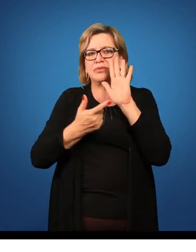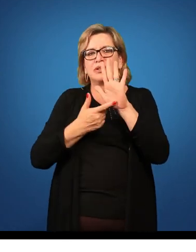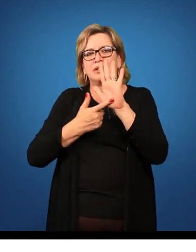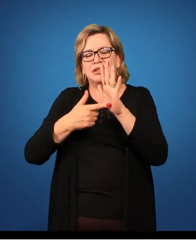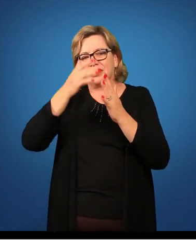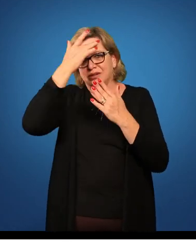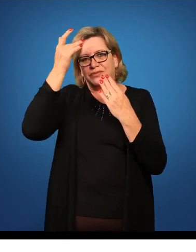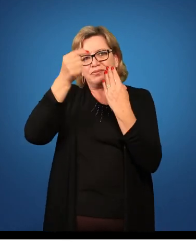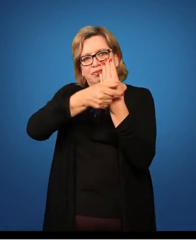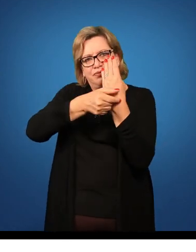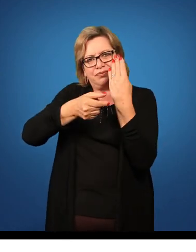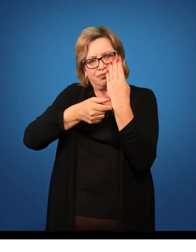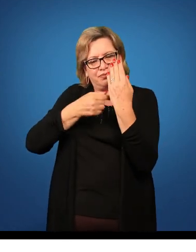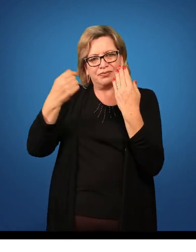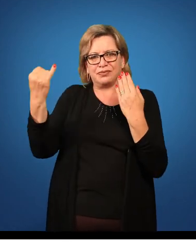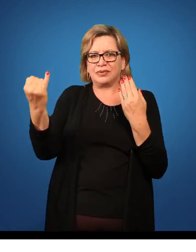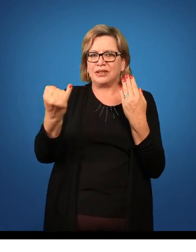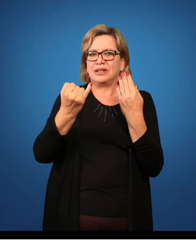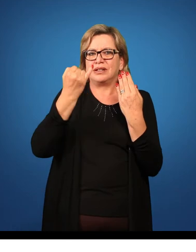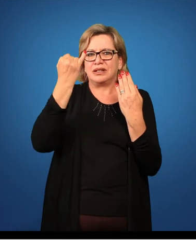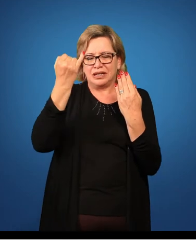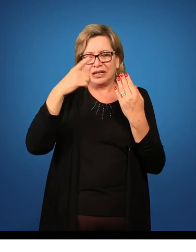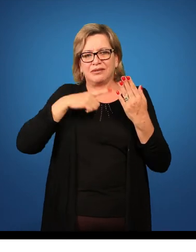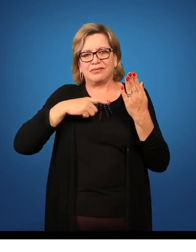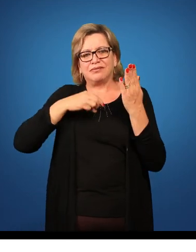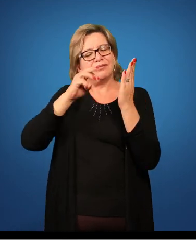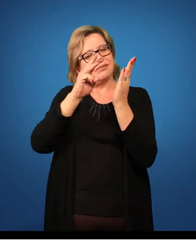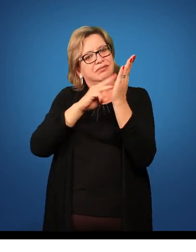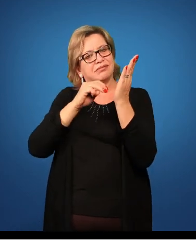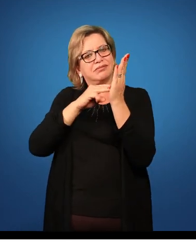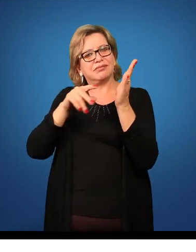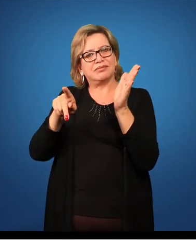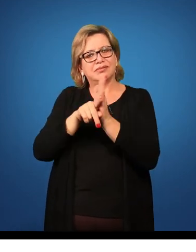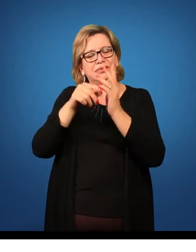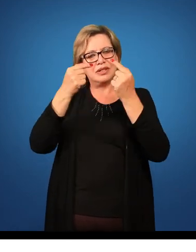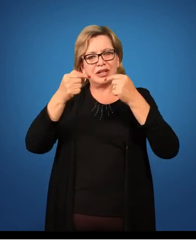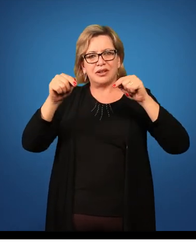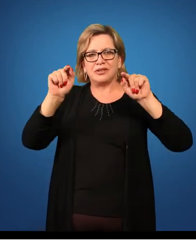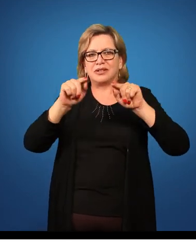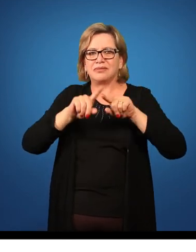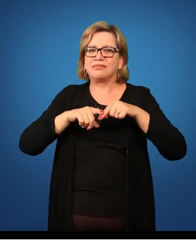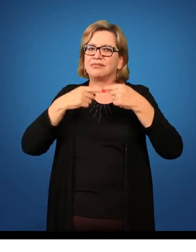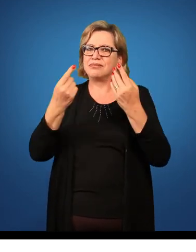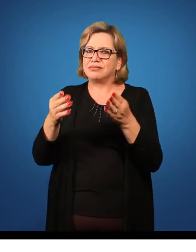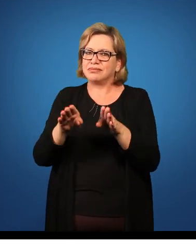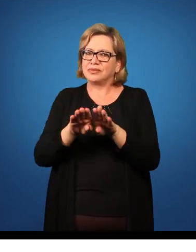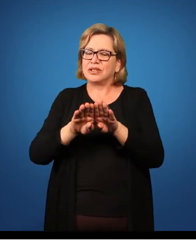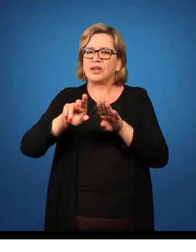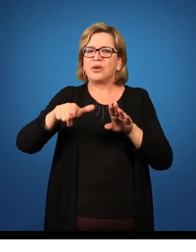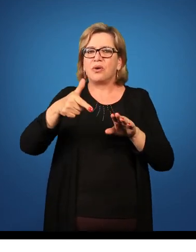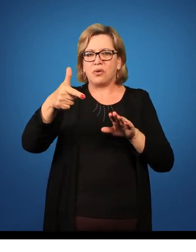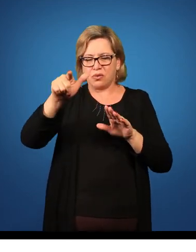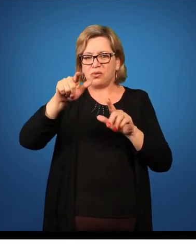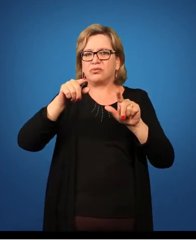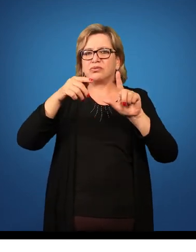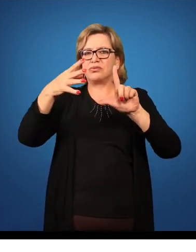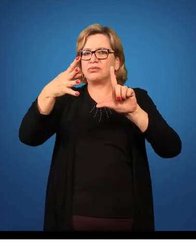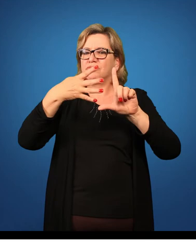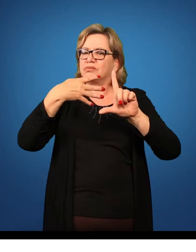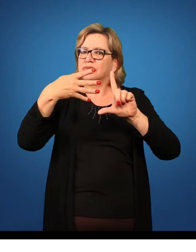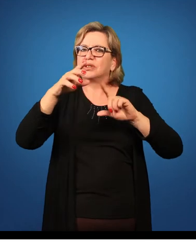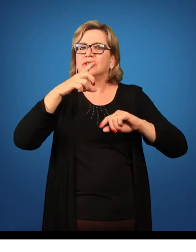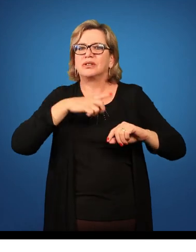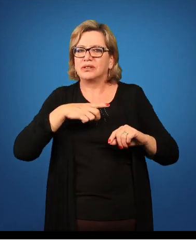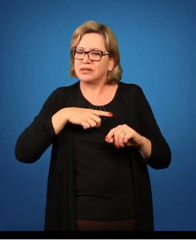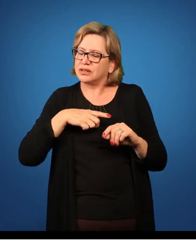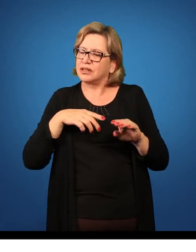teóricos que trouxeram essas metodologias para a música, mas a gente também tem outros no nosso material. E assim